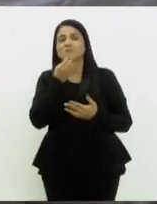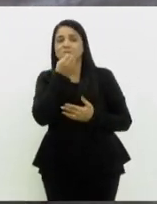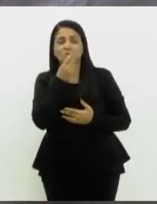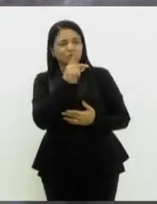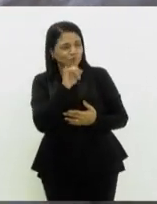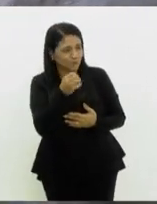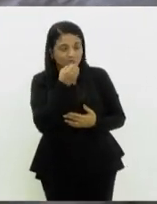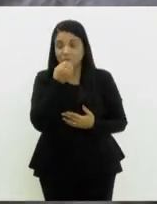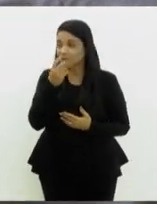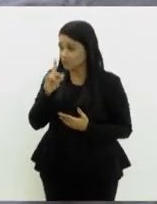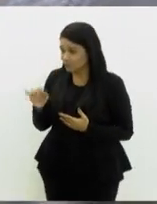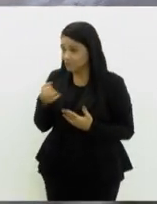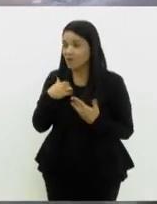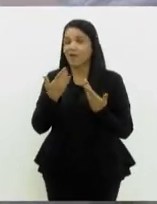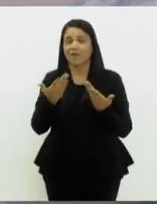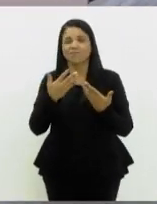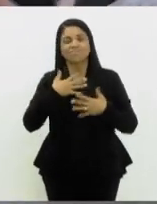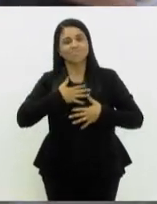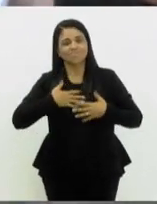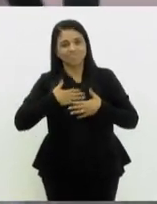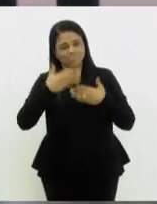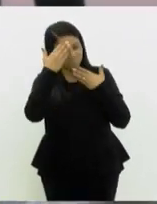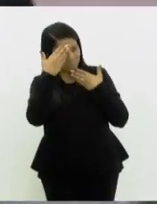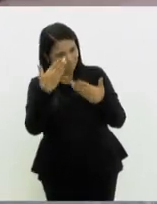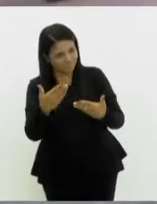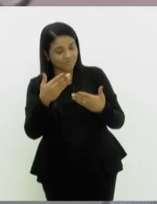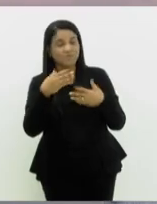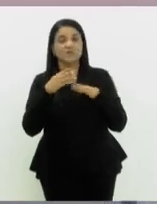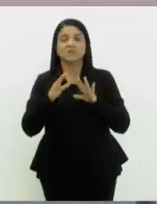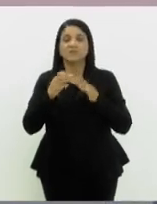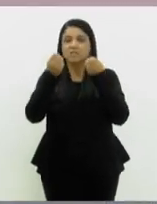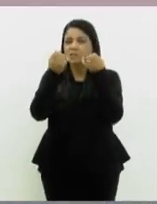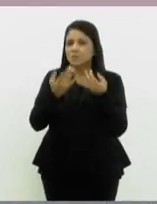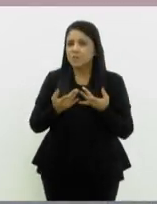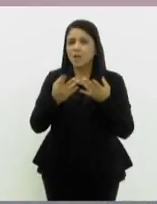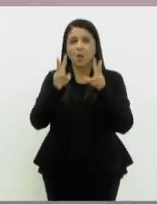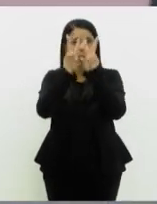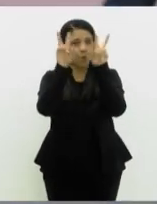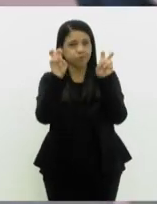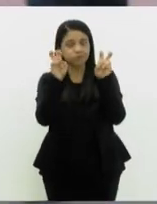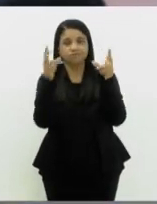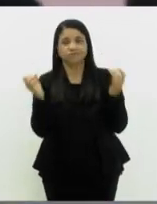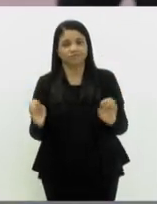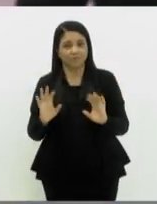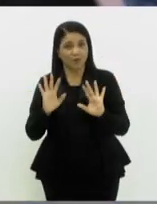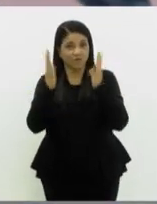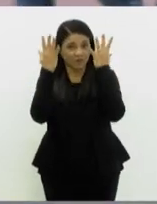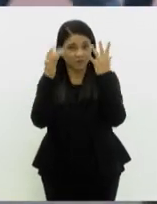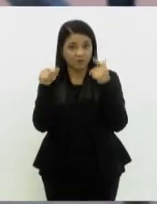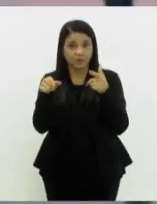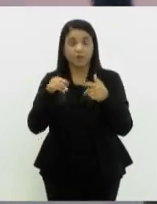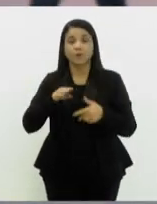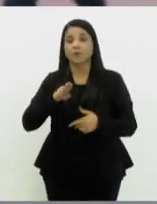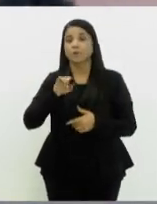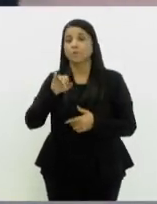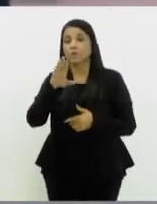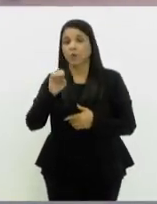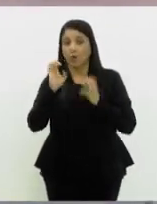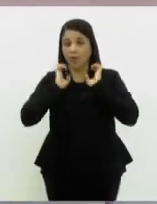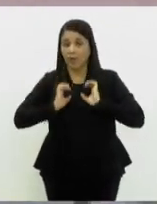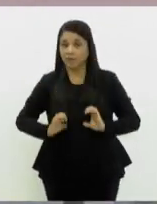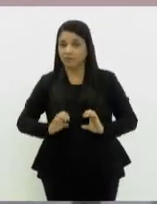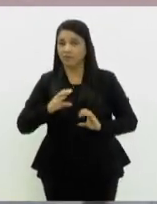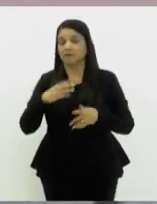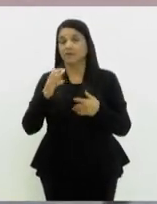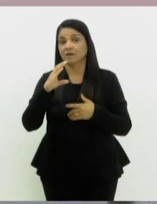agradecido de ter a oportunidade de falar um pouquinho sobre o evento e sobre a bioética clínica. O evento surge a partir do momento em que a